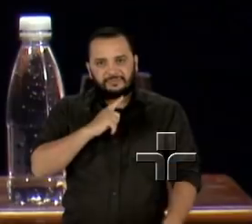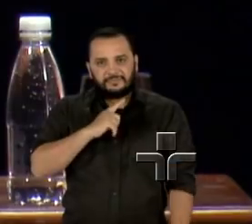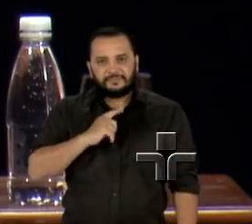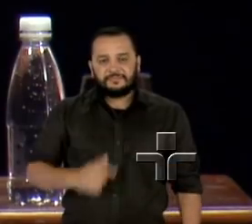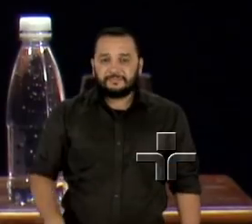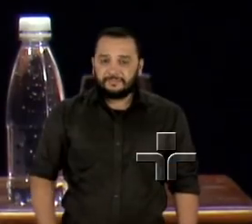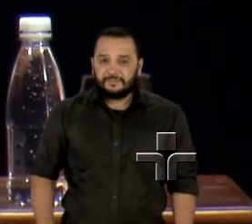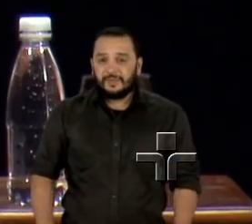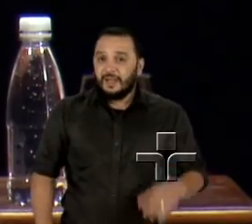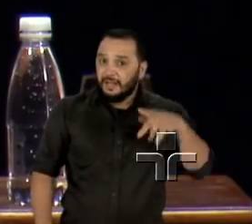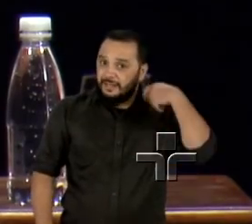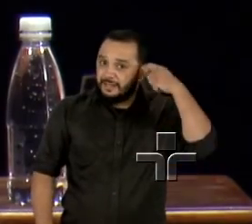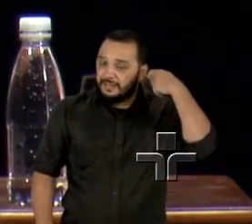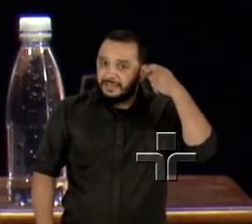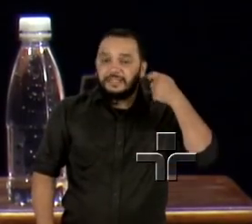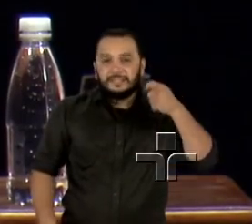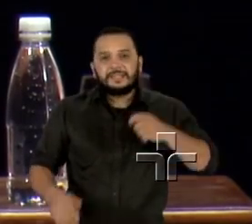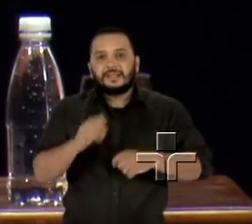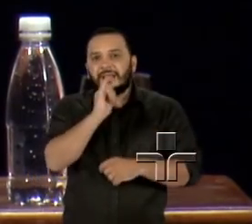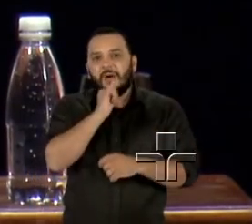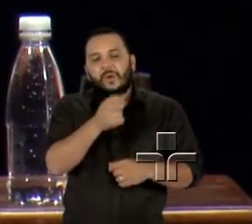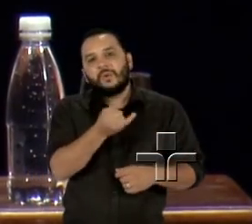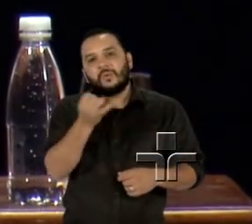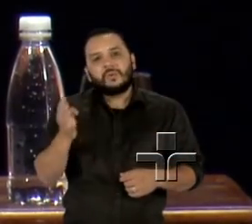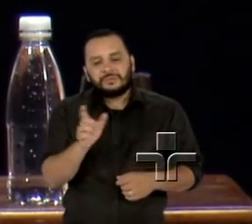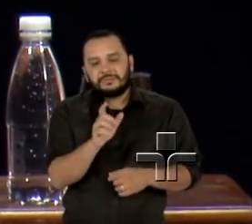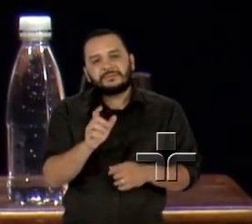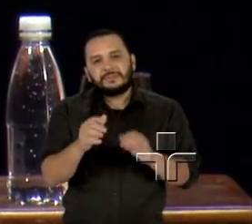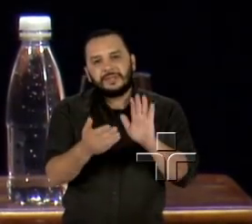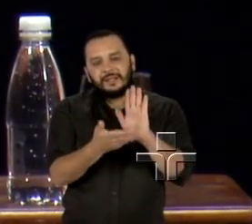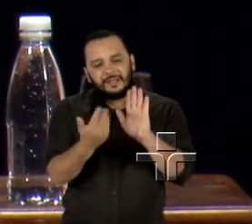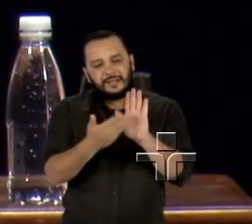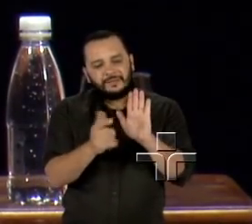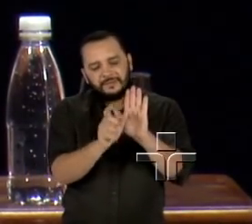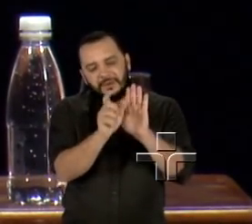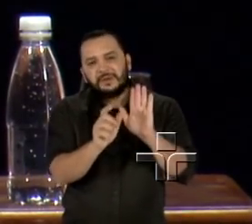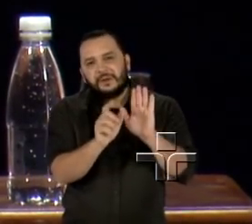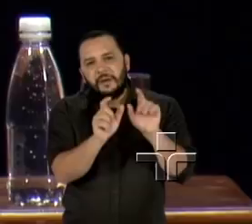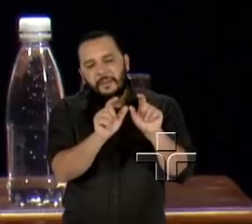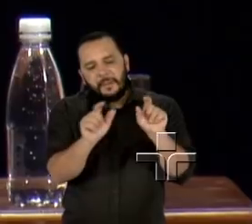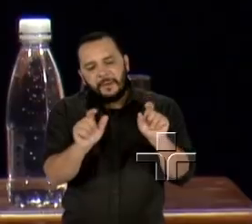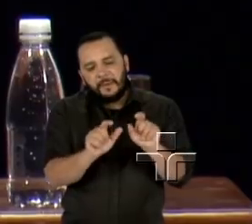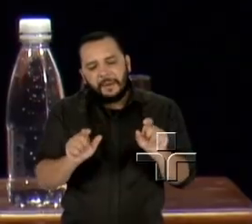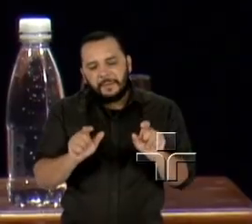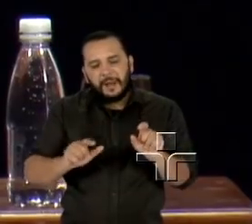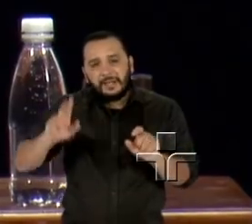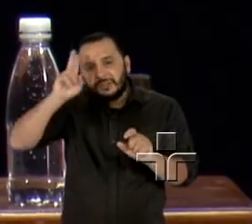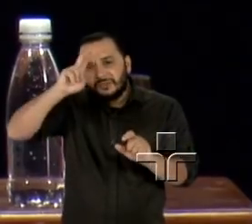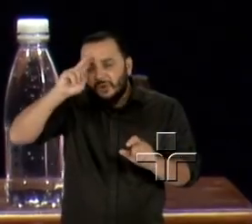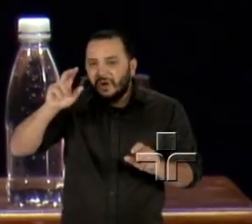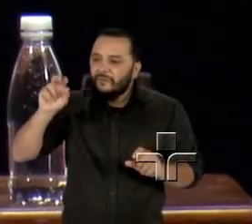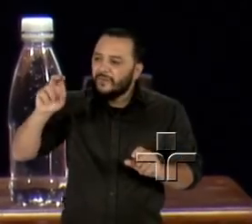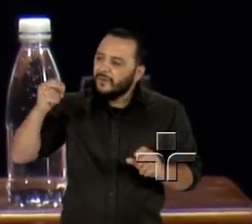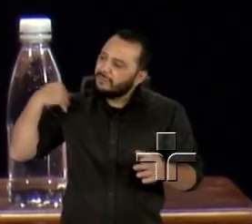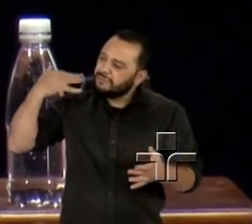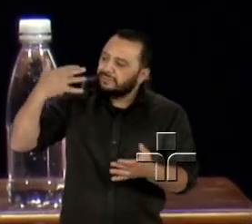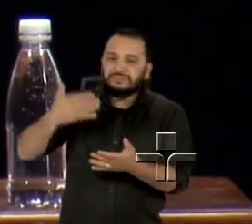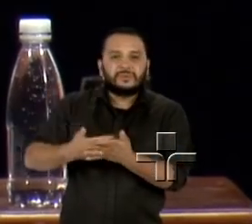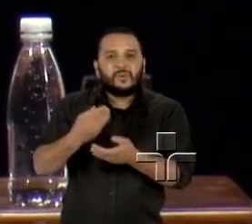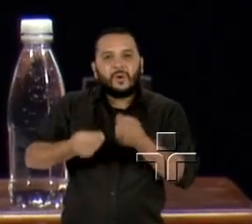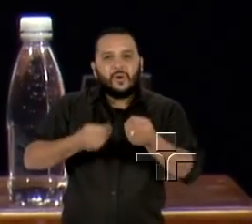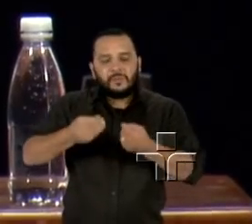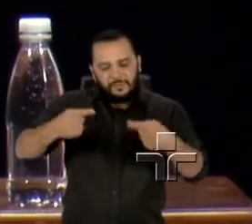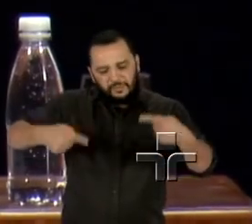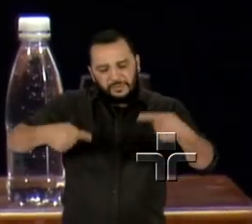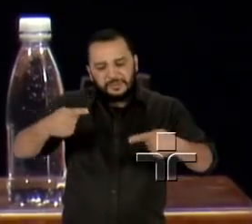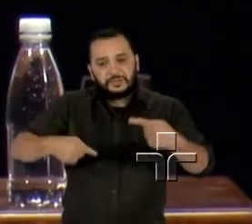A atriz narrou alguns trechos da biografia, começou contando parte da trajetória de seus avós, falou sobre os últimos anos da política no Brasil,